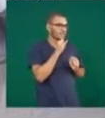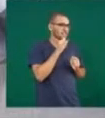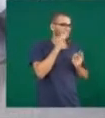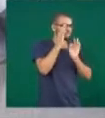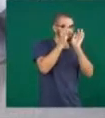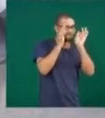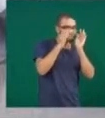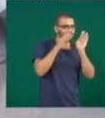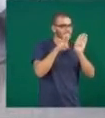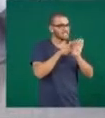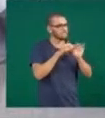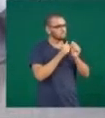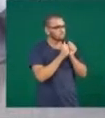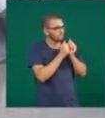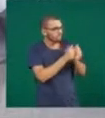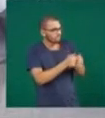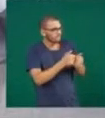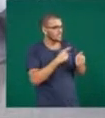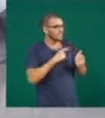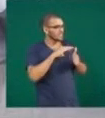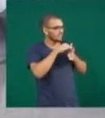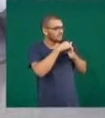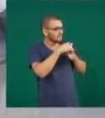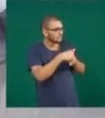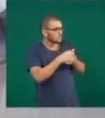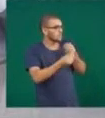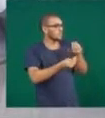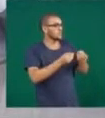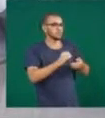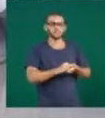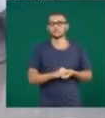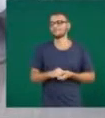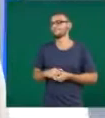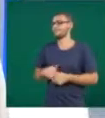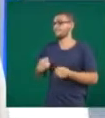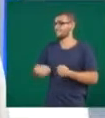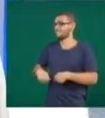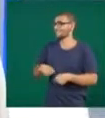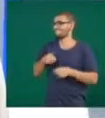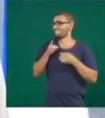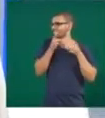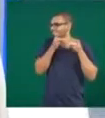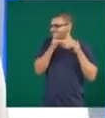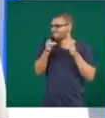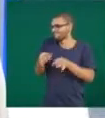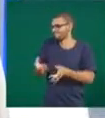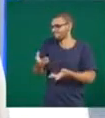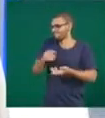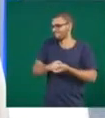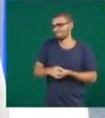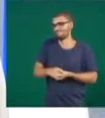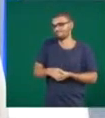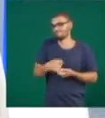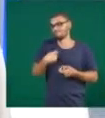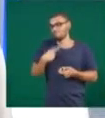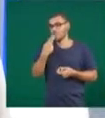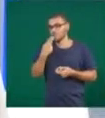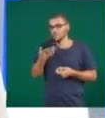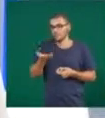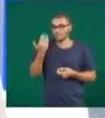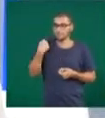um acompanhamento? Sim, e assim, é um exercício diário, tá? E como eu disse, tem que ser